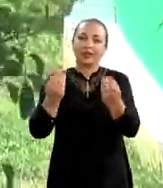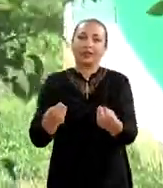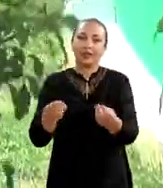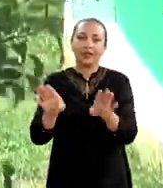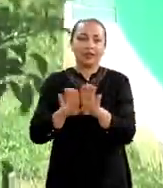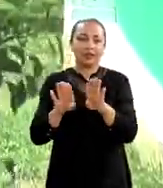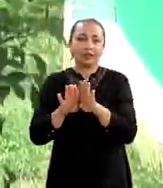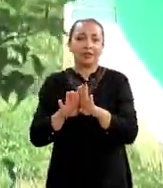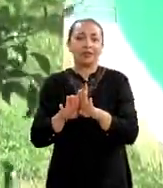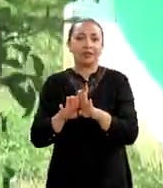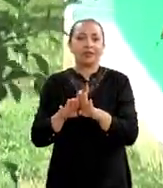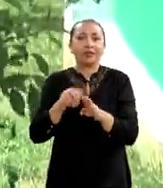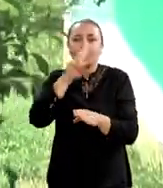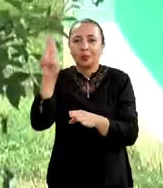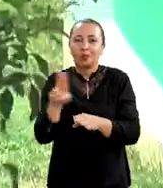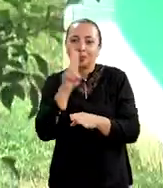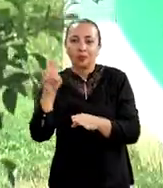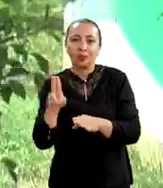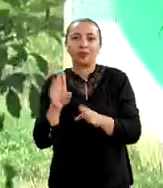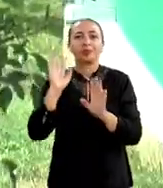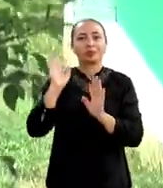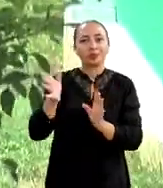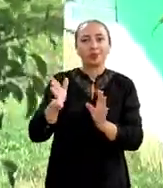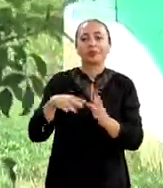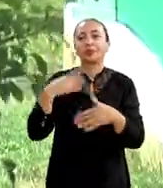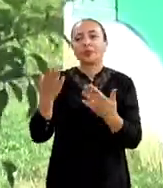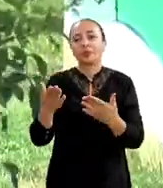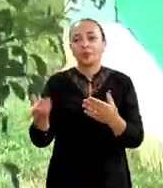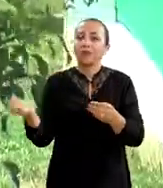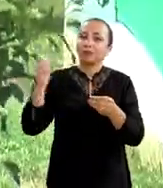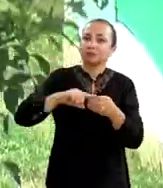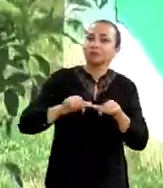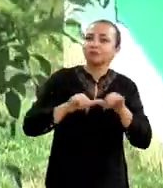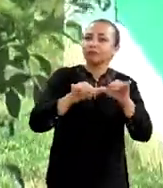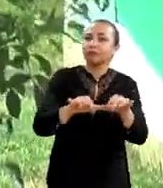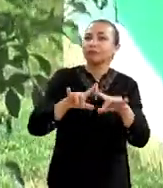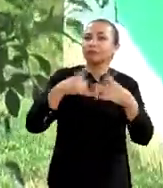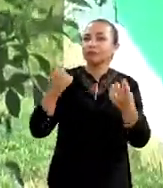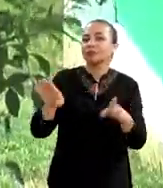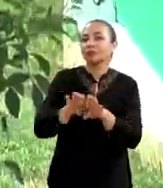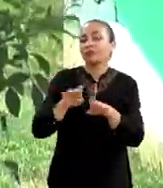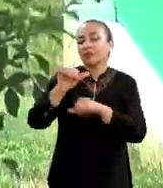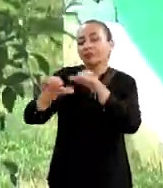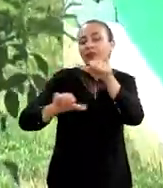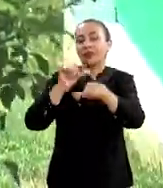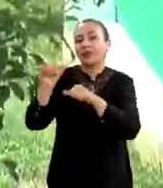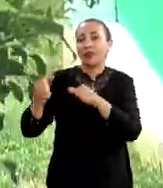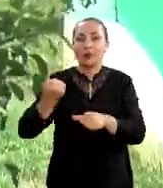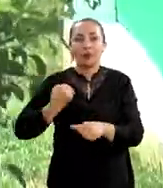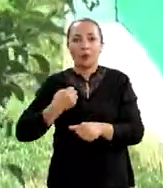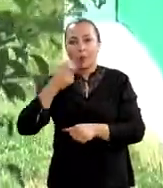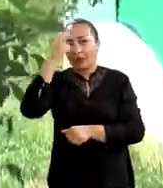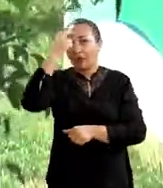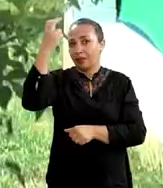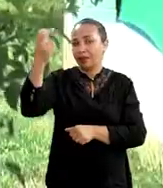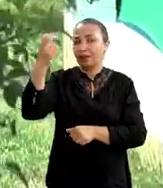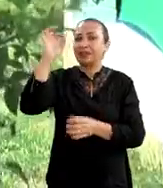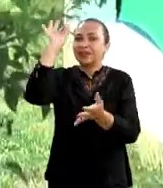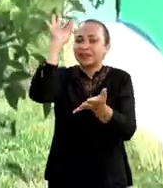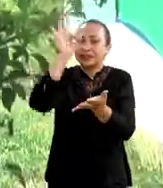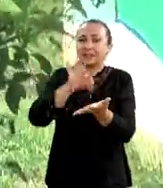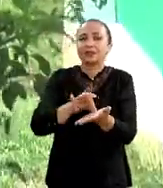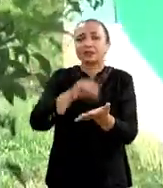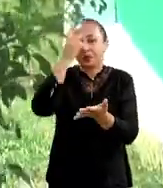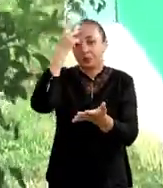entrega, a gente utiliza ela já quando vem do mercado, mas a gente também desenvolve algoritmos inteligentes